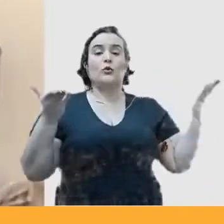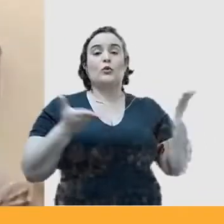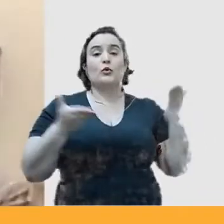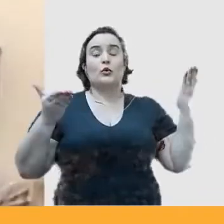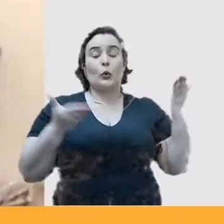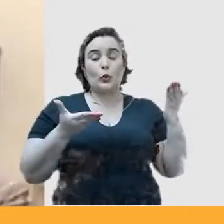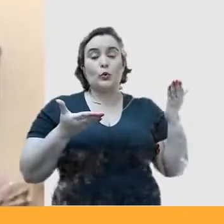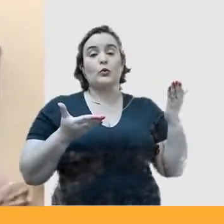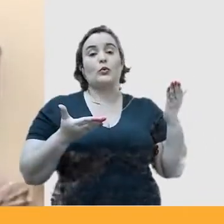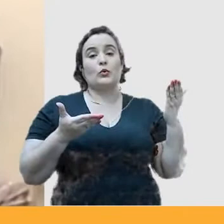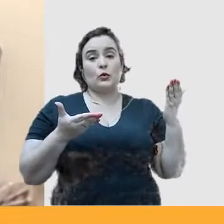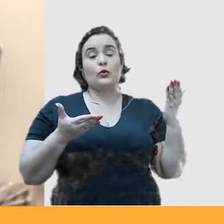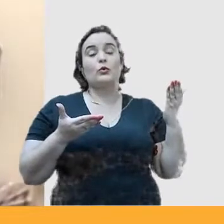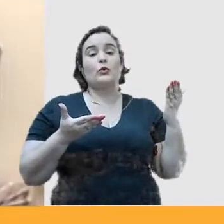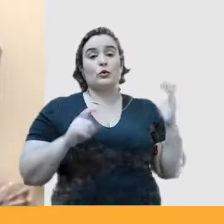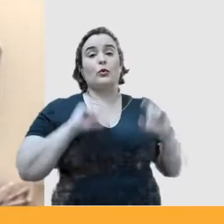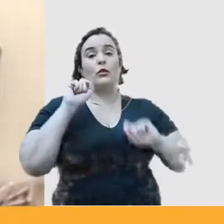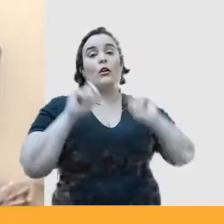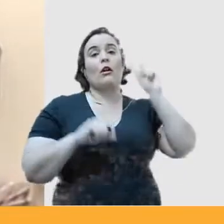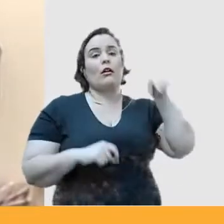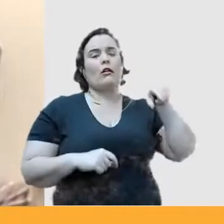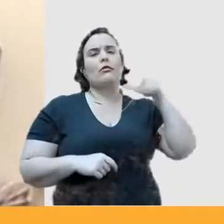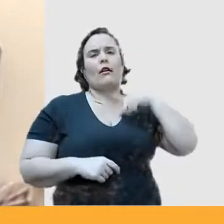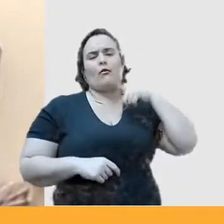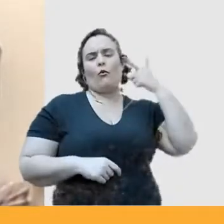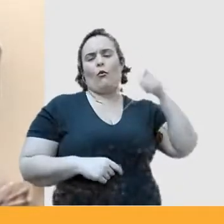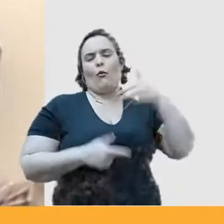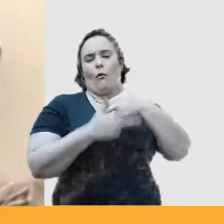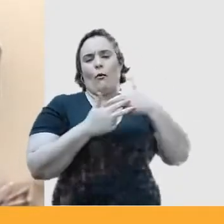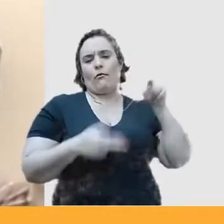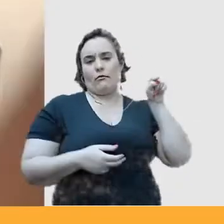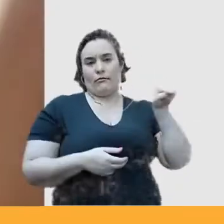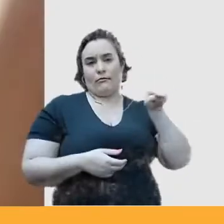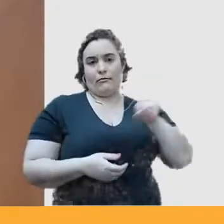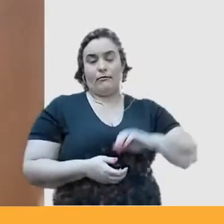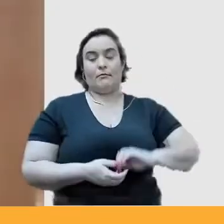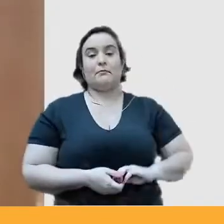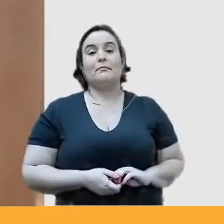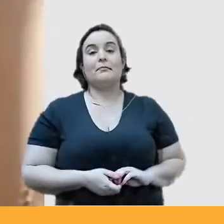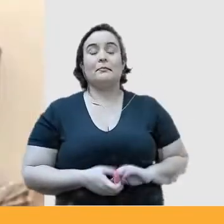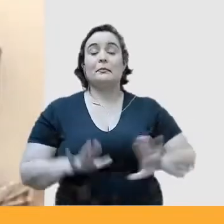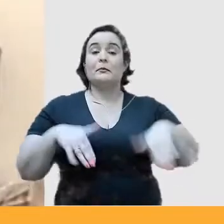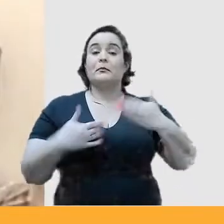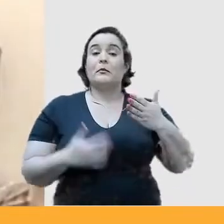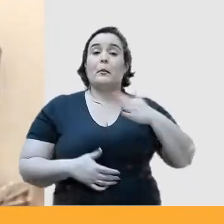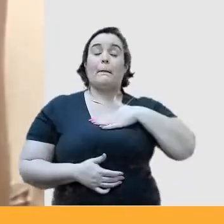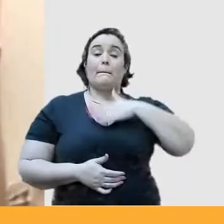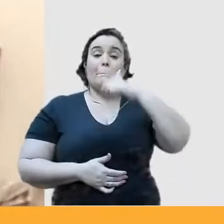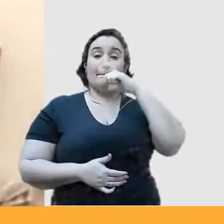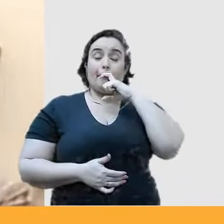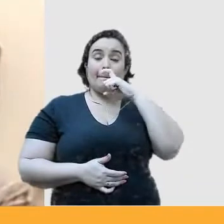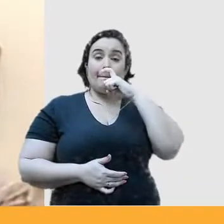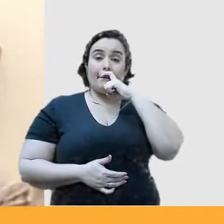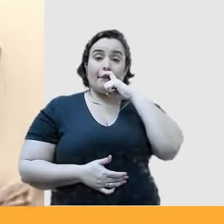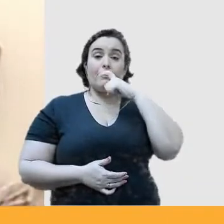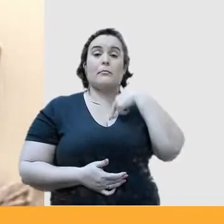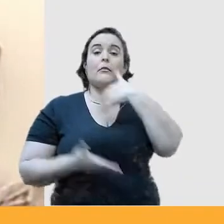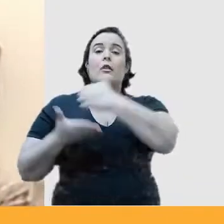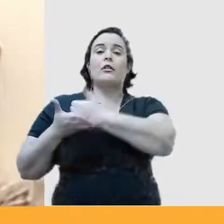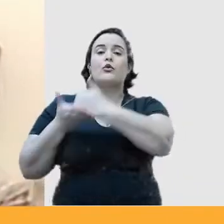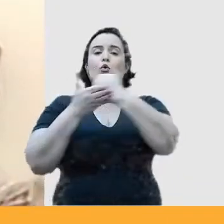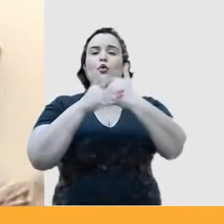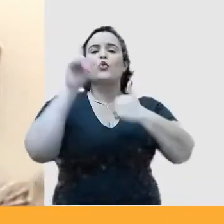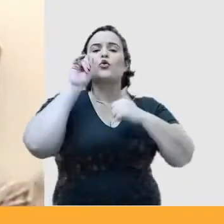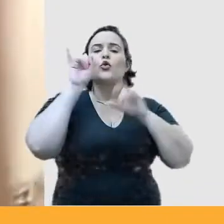uma outra história lá. Entendeu? O papai, então, me pegou, todo dia,